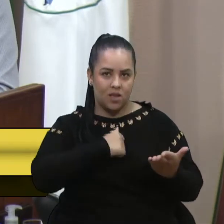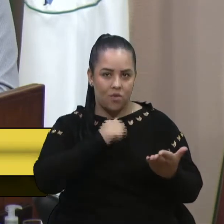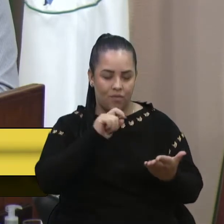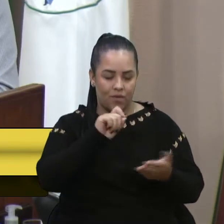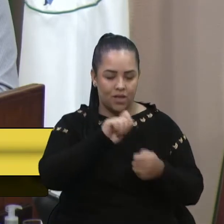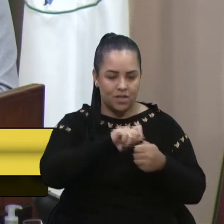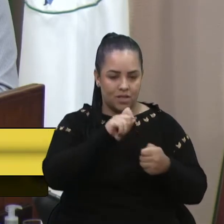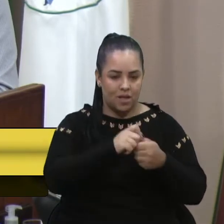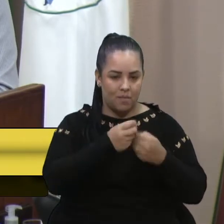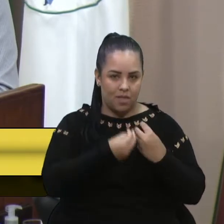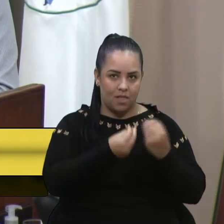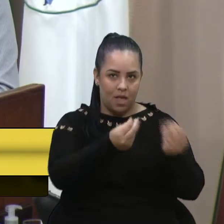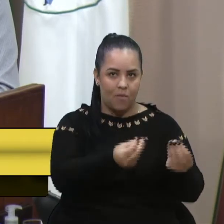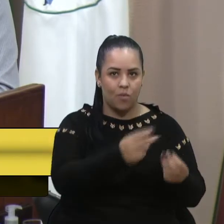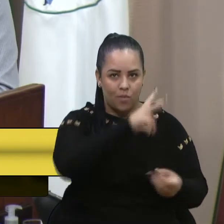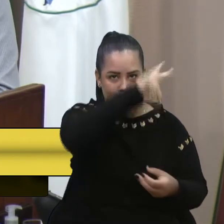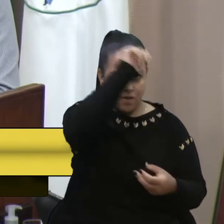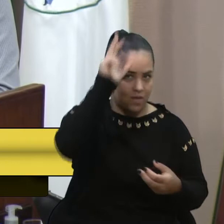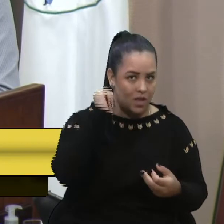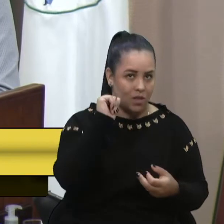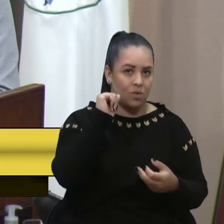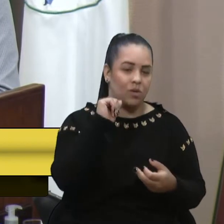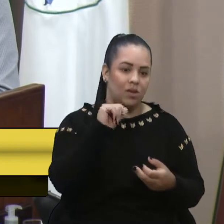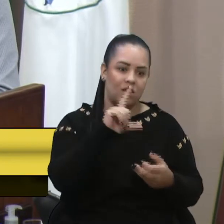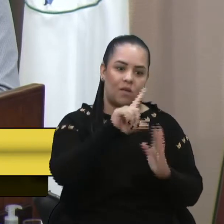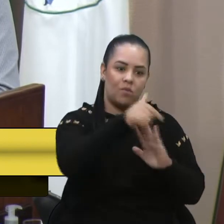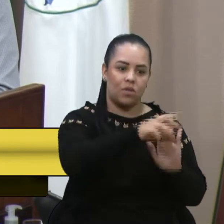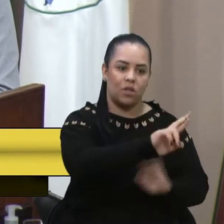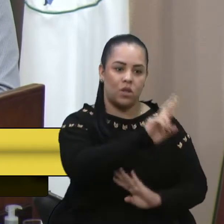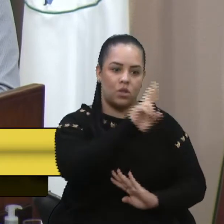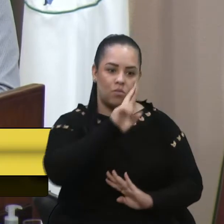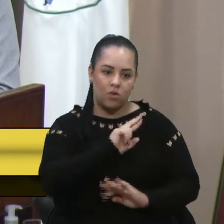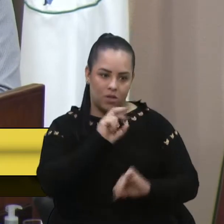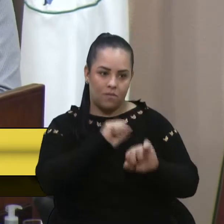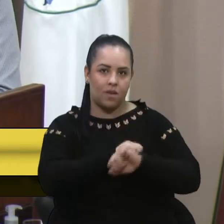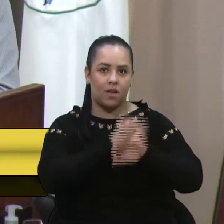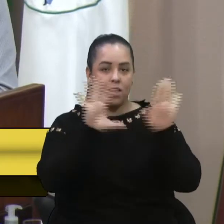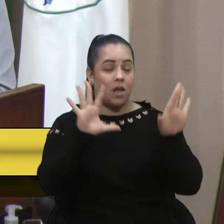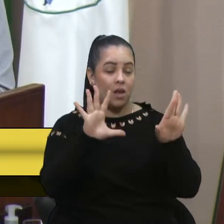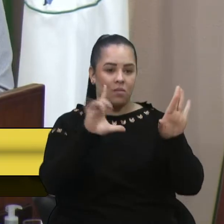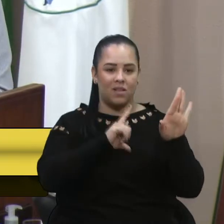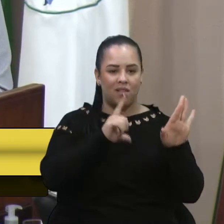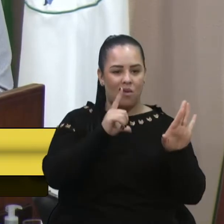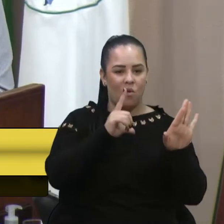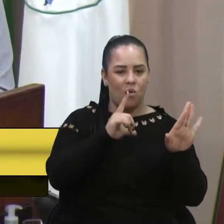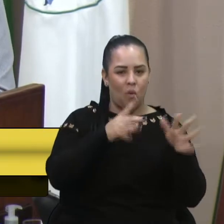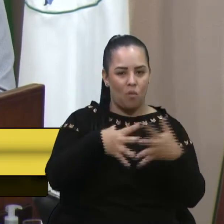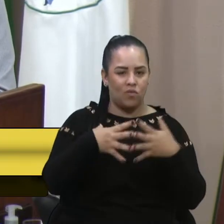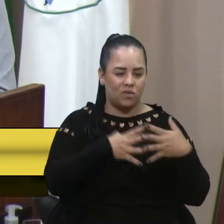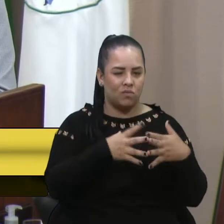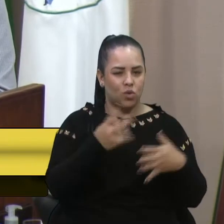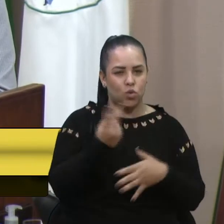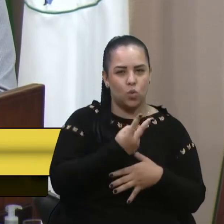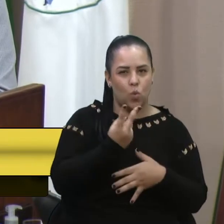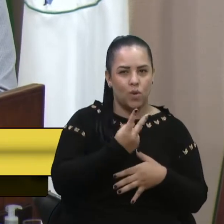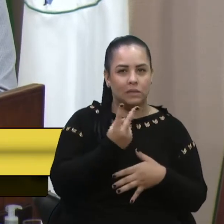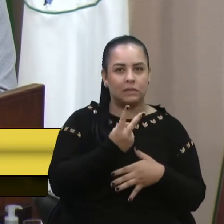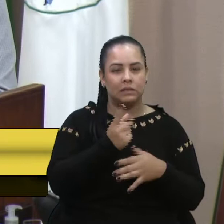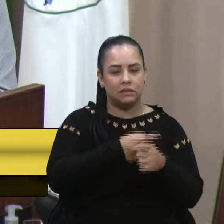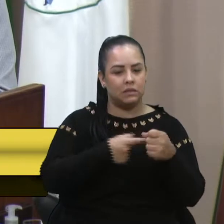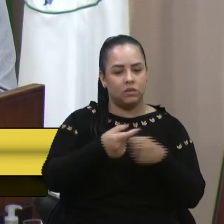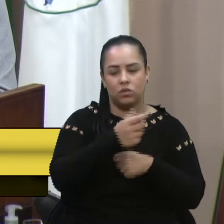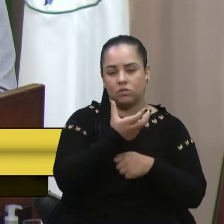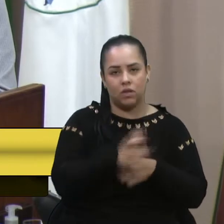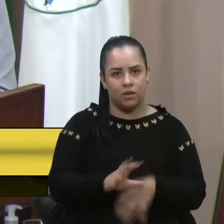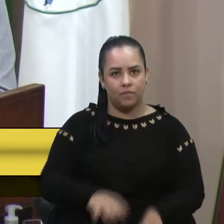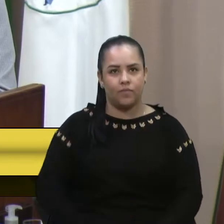esclarecido esse problema, que talvez eu tenha causado entre as cidades, que não era o objetivo. Cumprimentando-lhe cordialmente, viemos, por meio